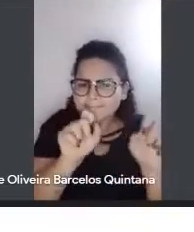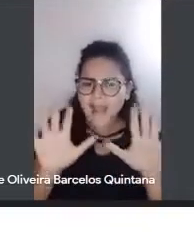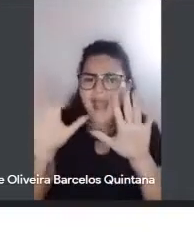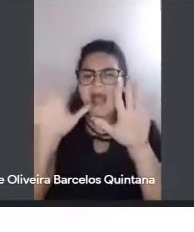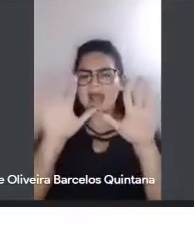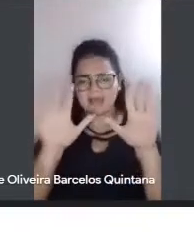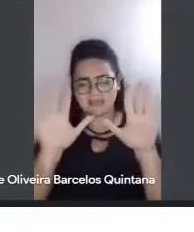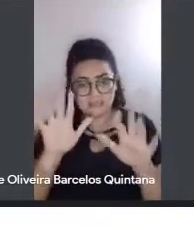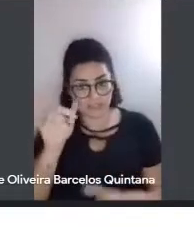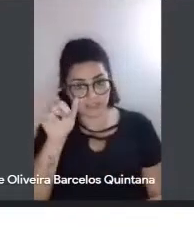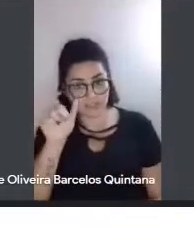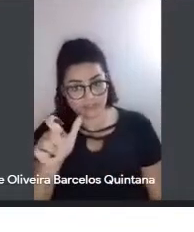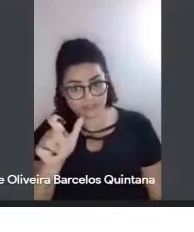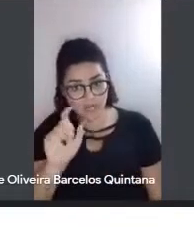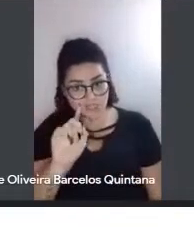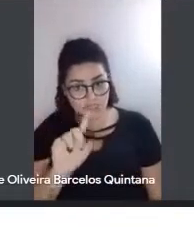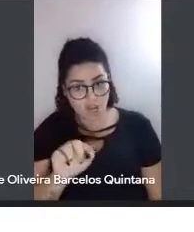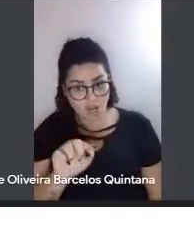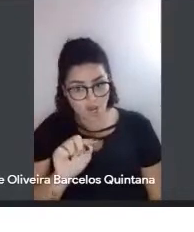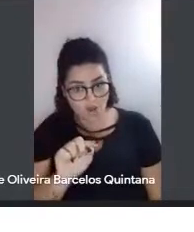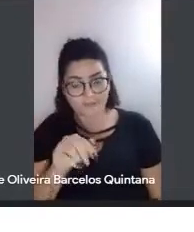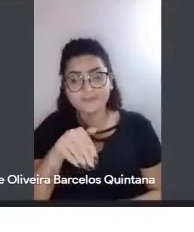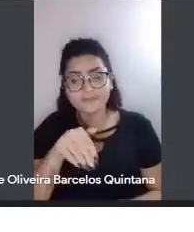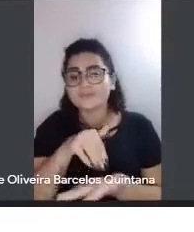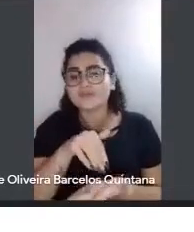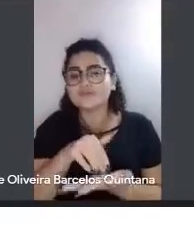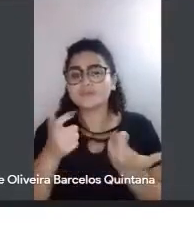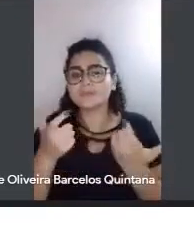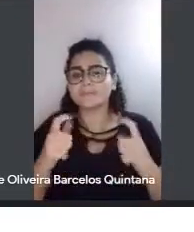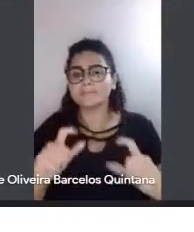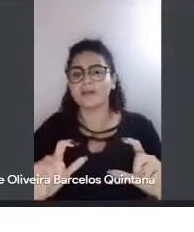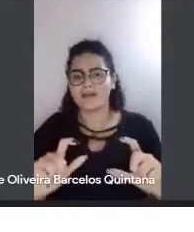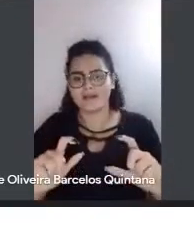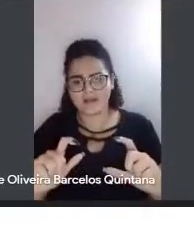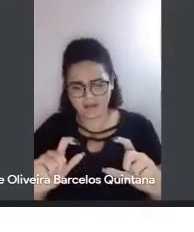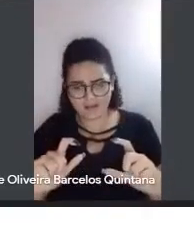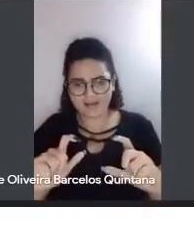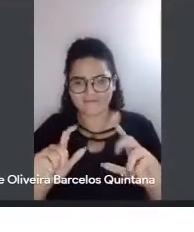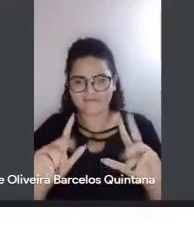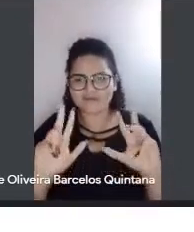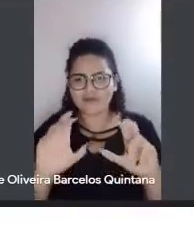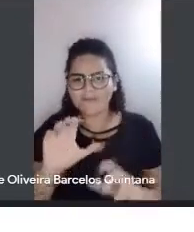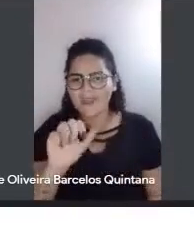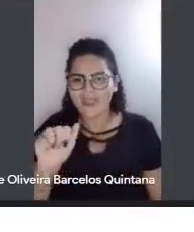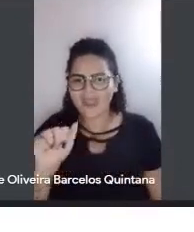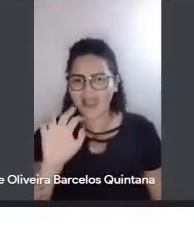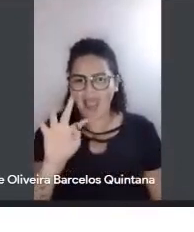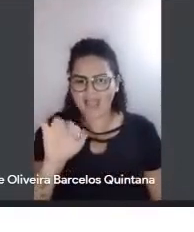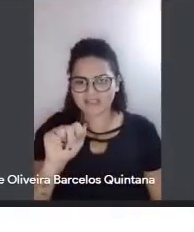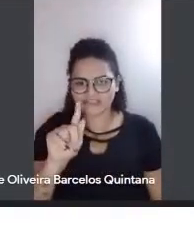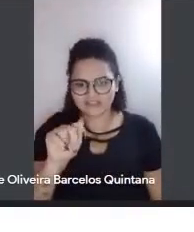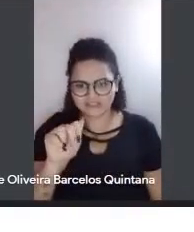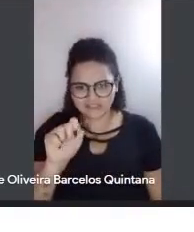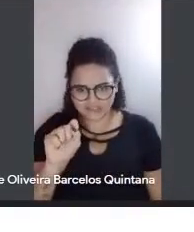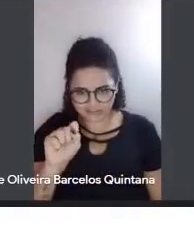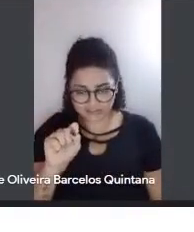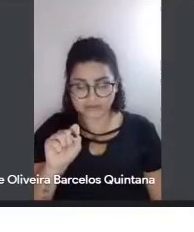só que interessante, esse último parágrafo das caatingas, em que ele diz assim,